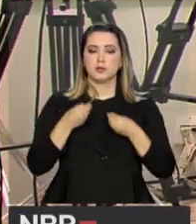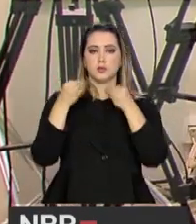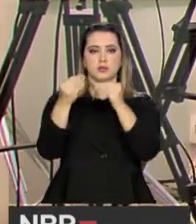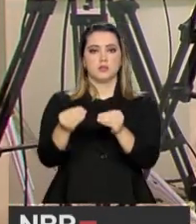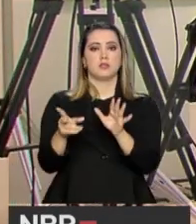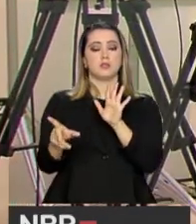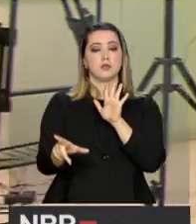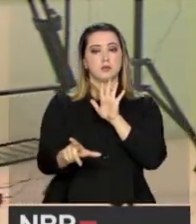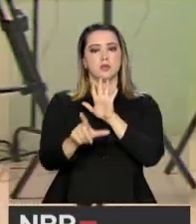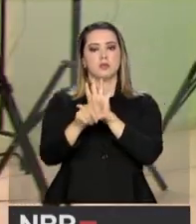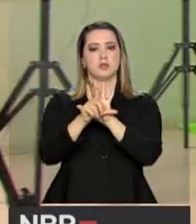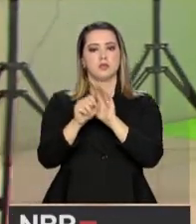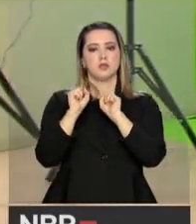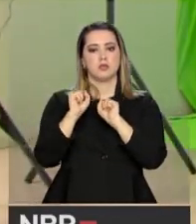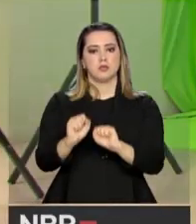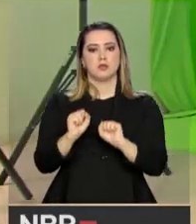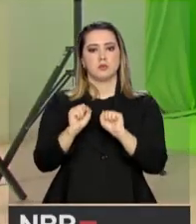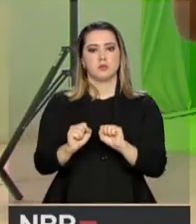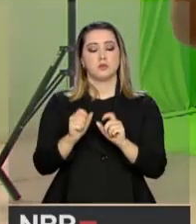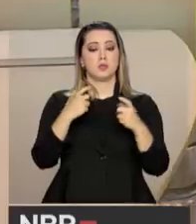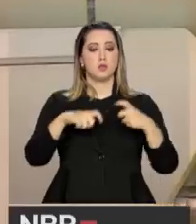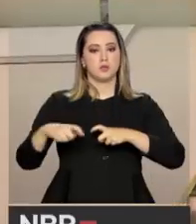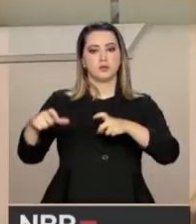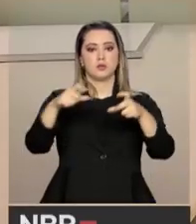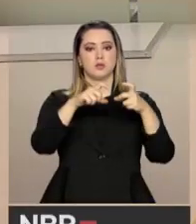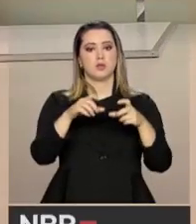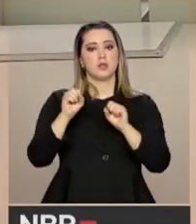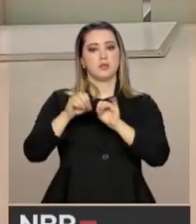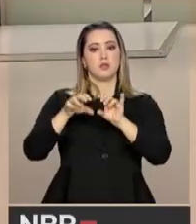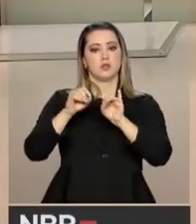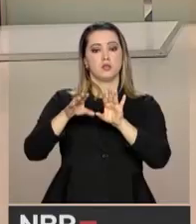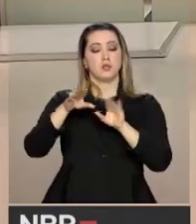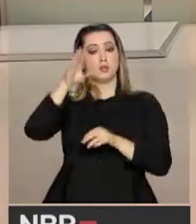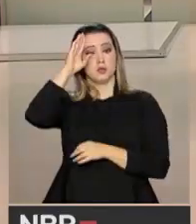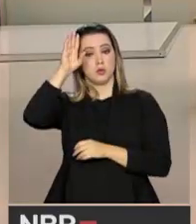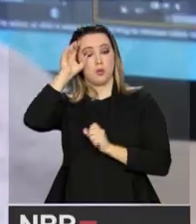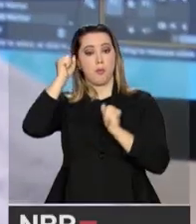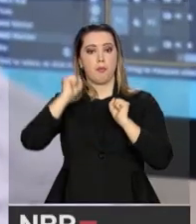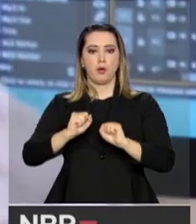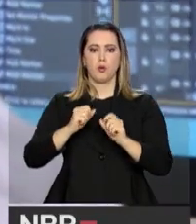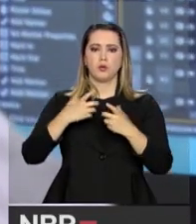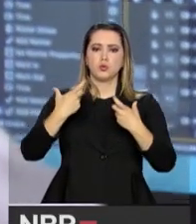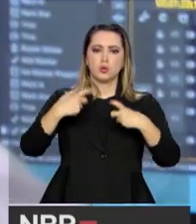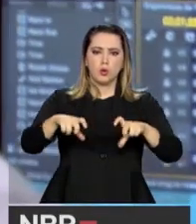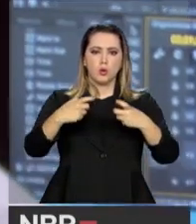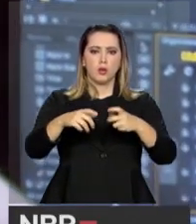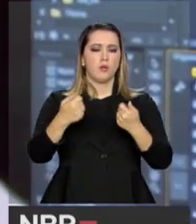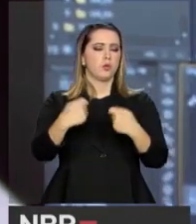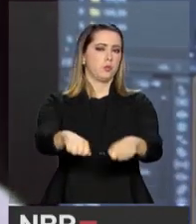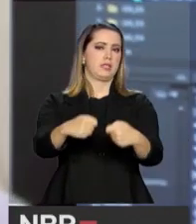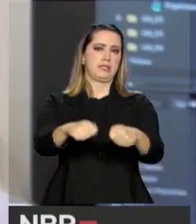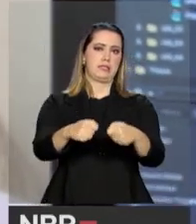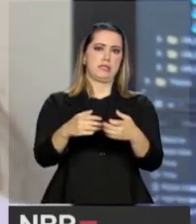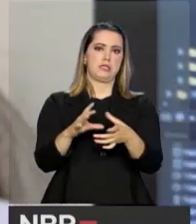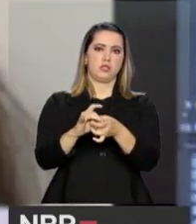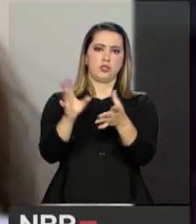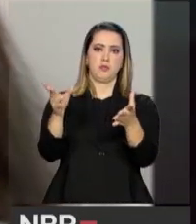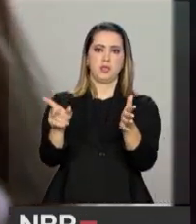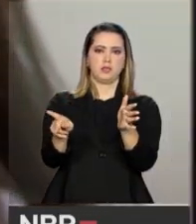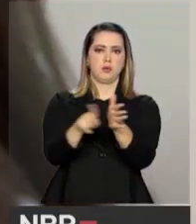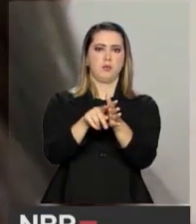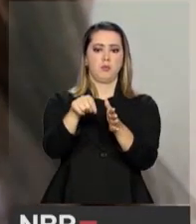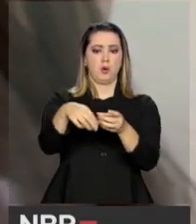pelo decreto está a permissão para que as instituições de ensino superior montem polos EAD sem a necessidade de autorização